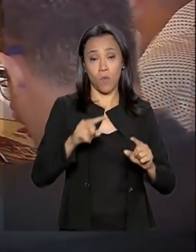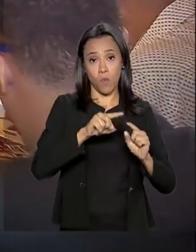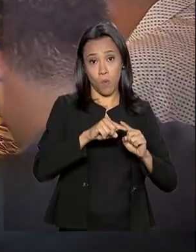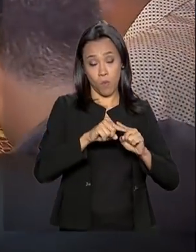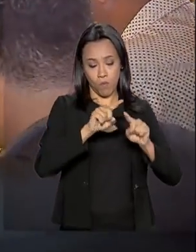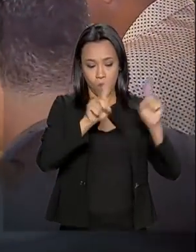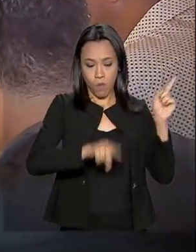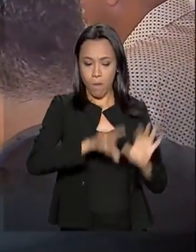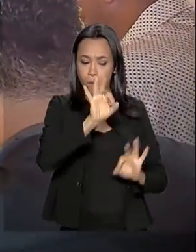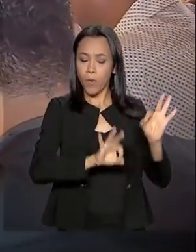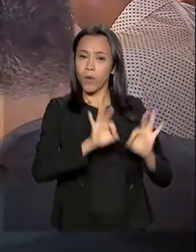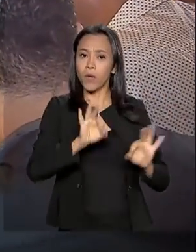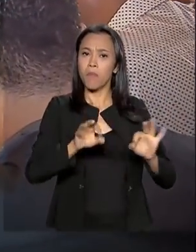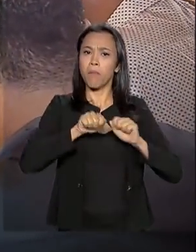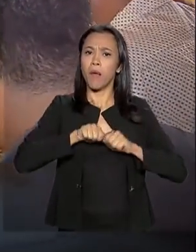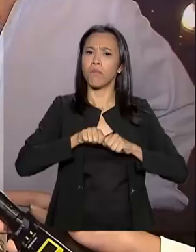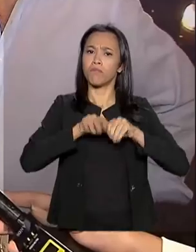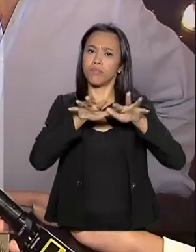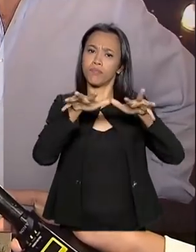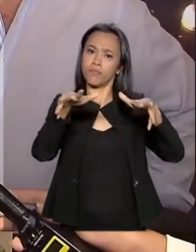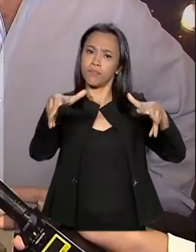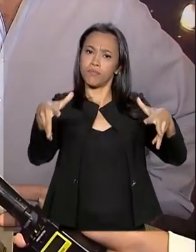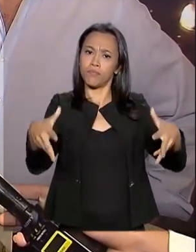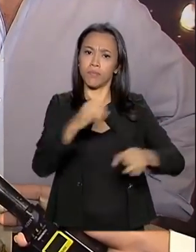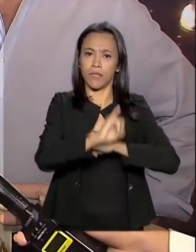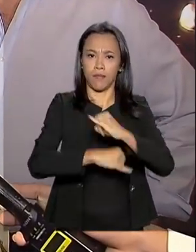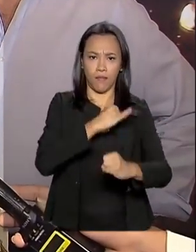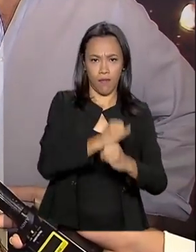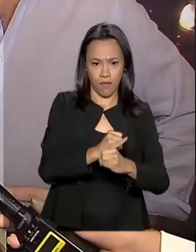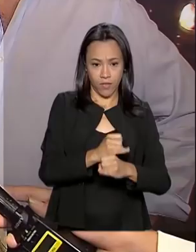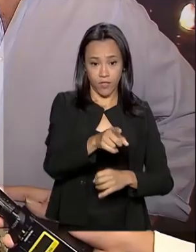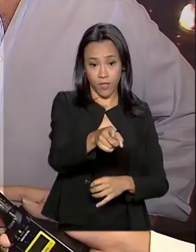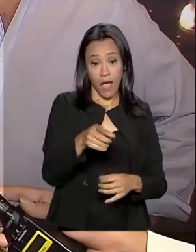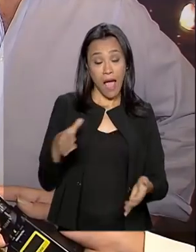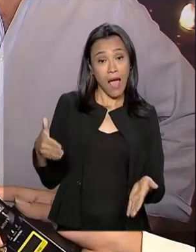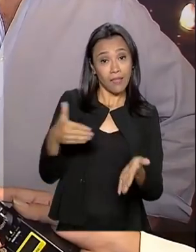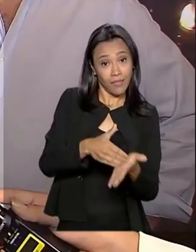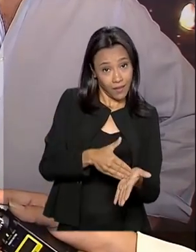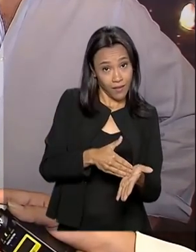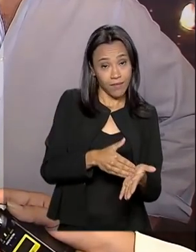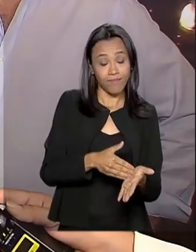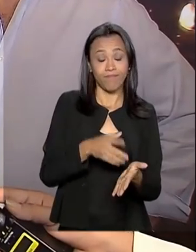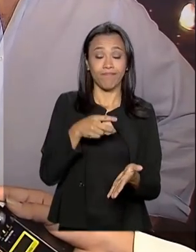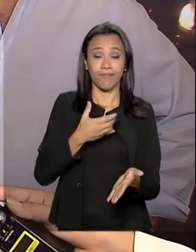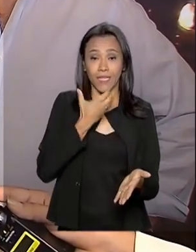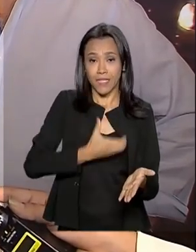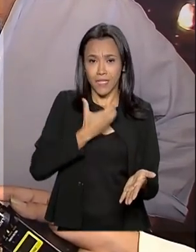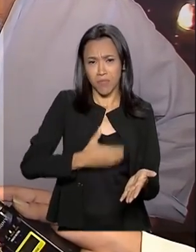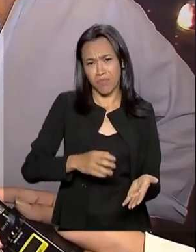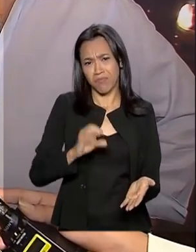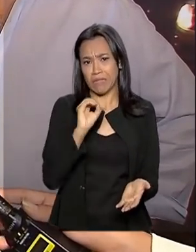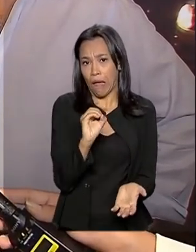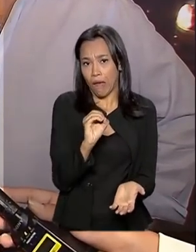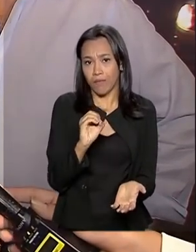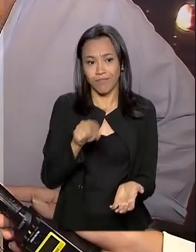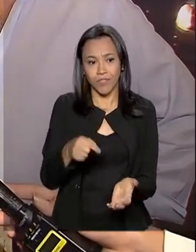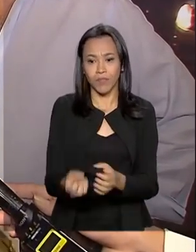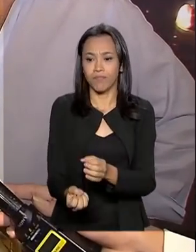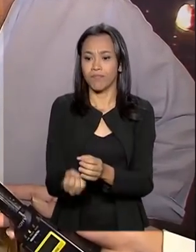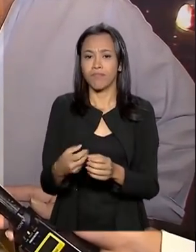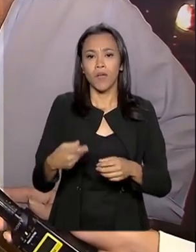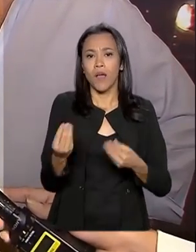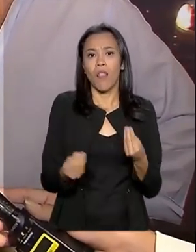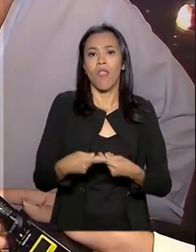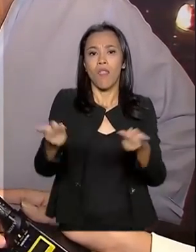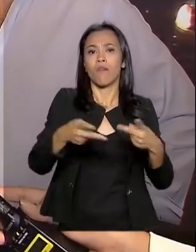expansão do acesso à internet. Até dezembro nós tínhamos zero pontos instalados para levar a internet